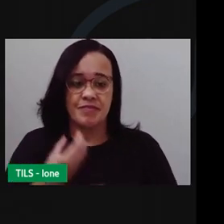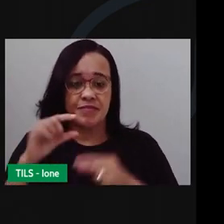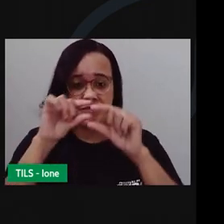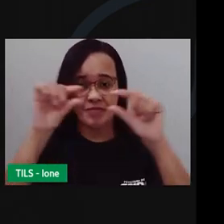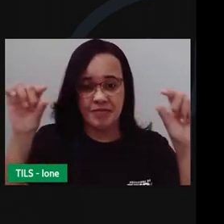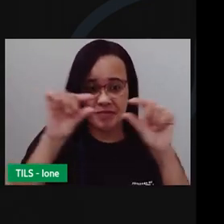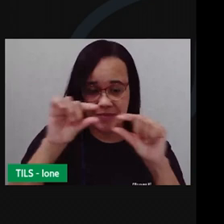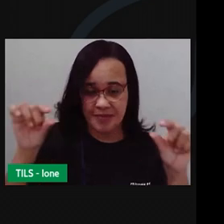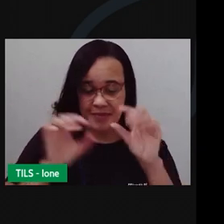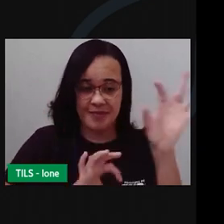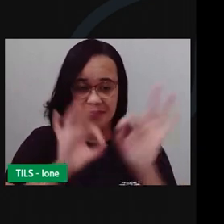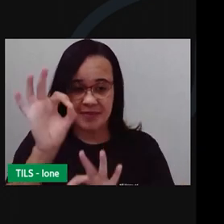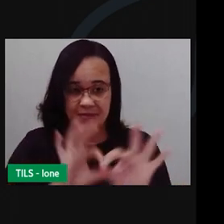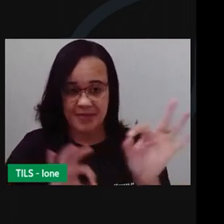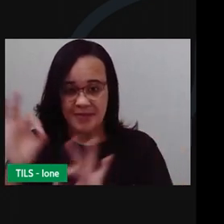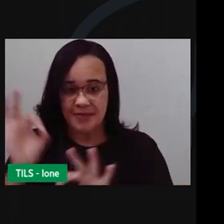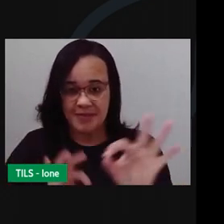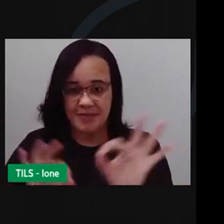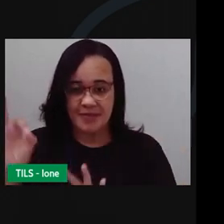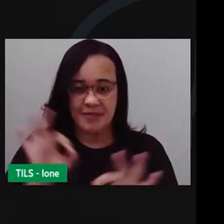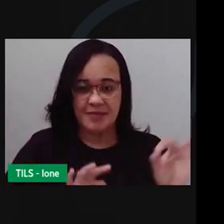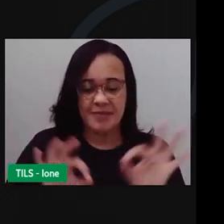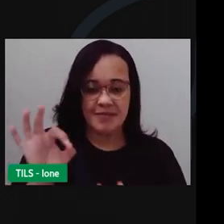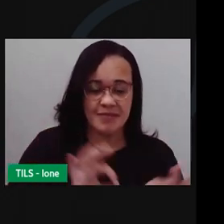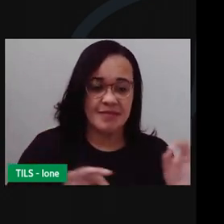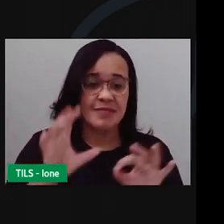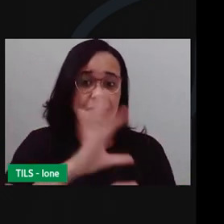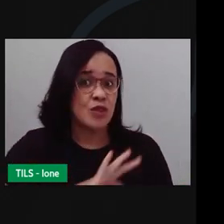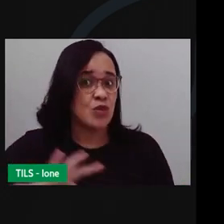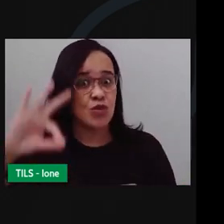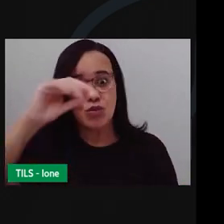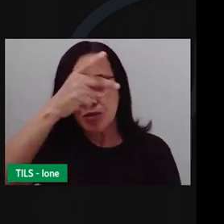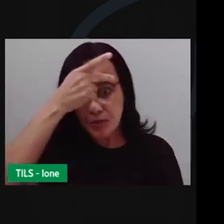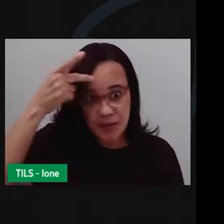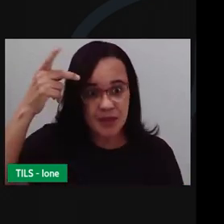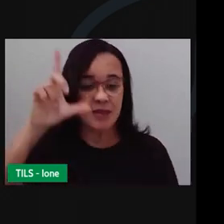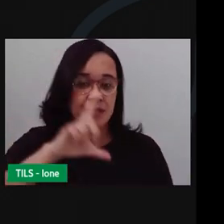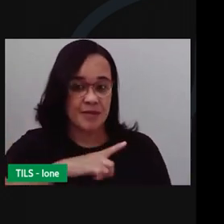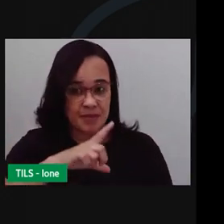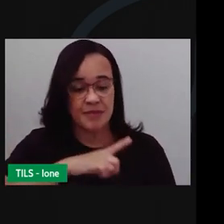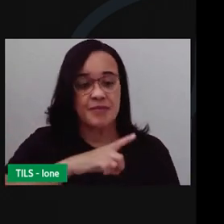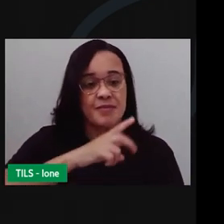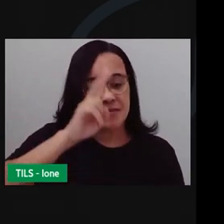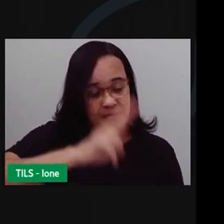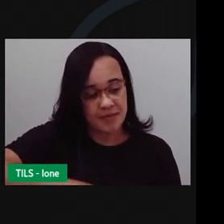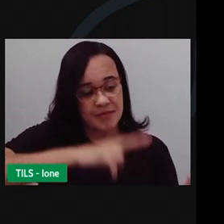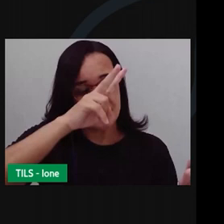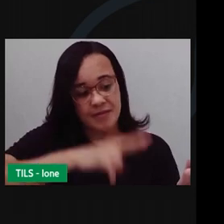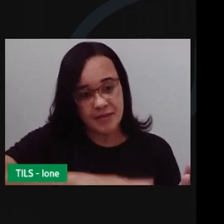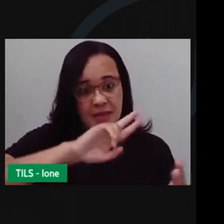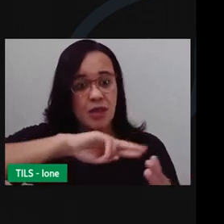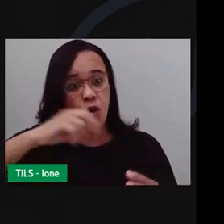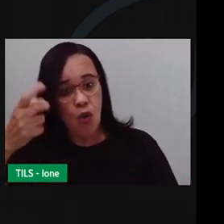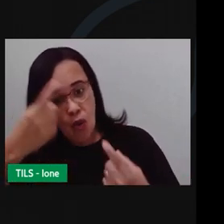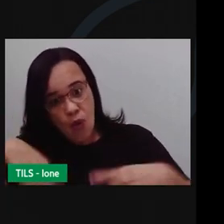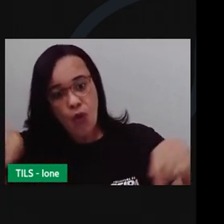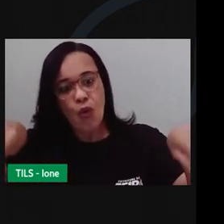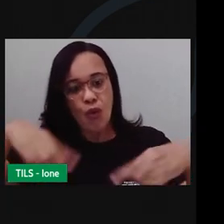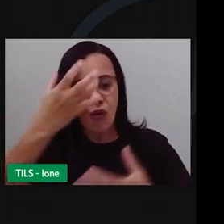animar, Escrita em papel comum, feita pra ler ou cantar.